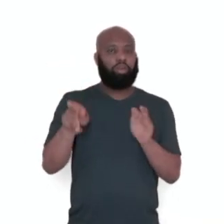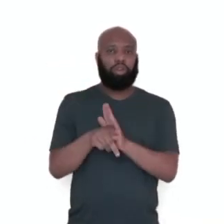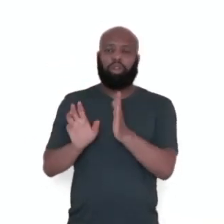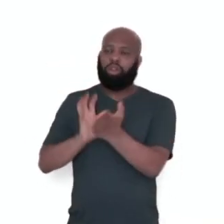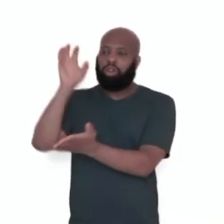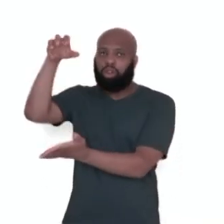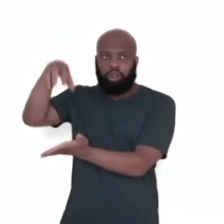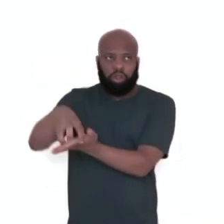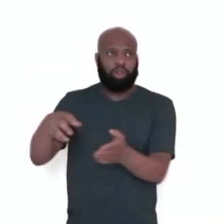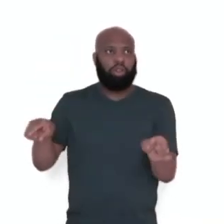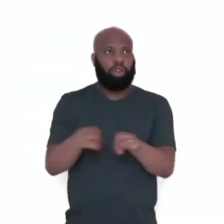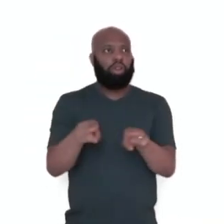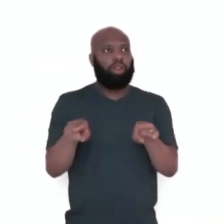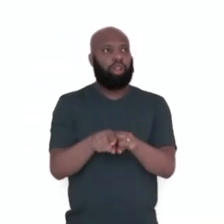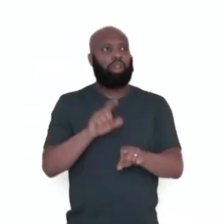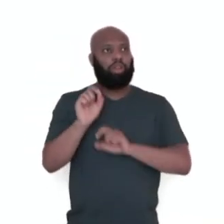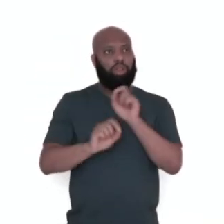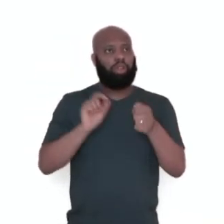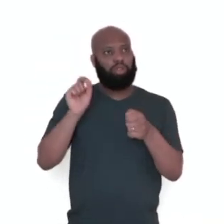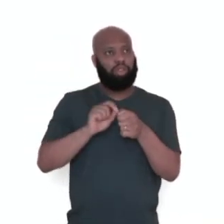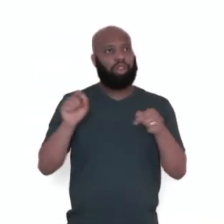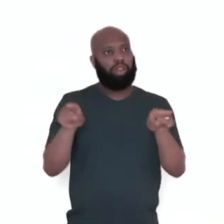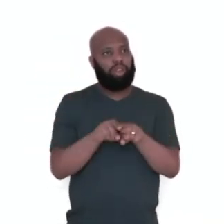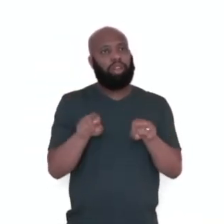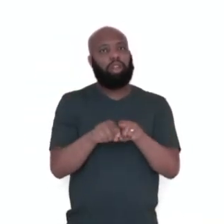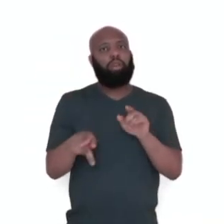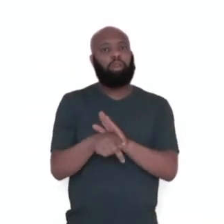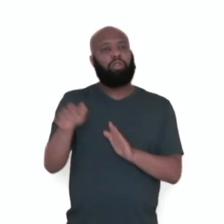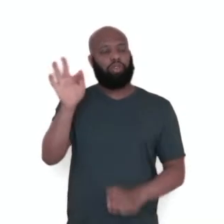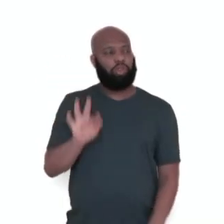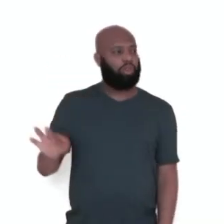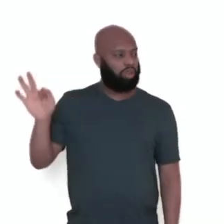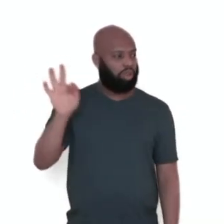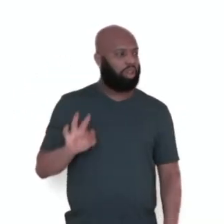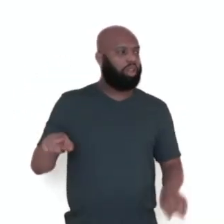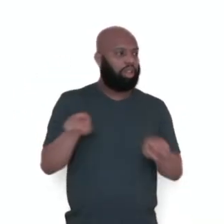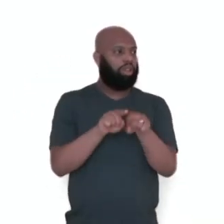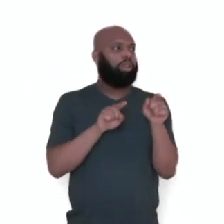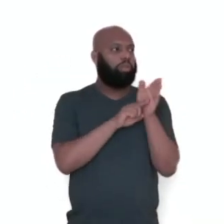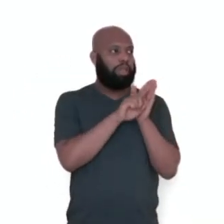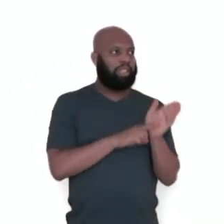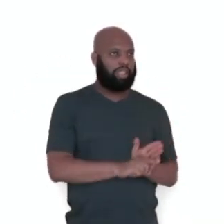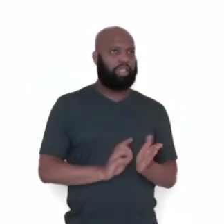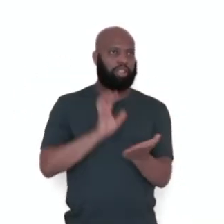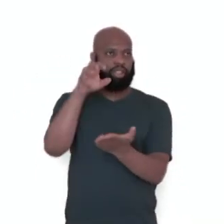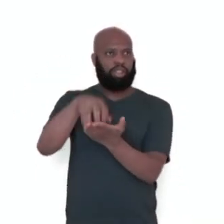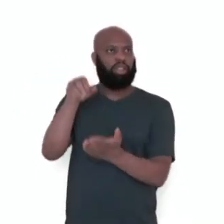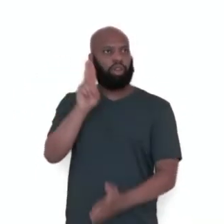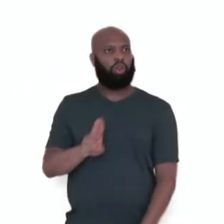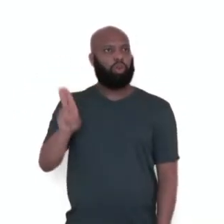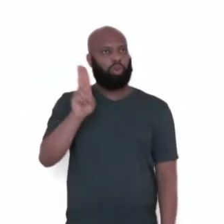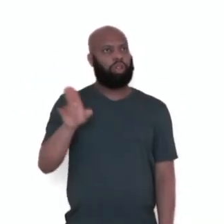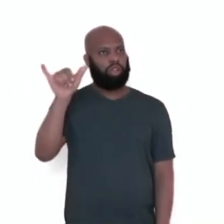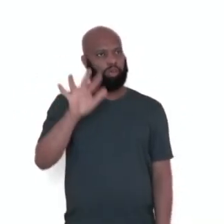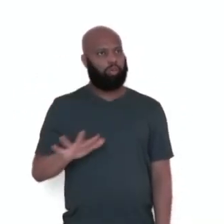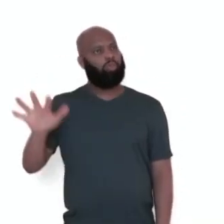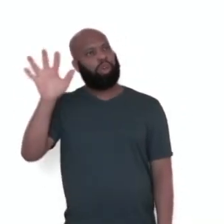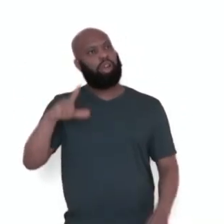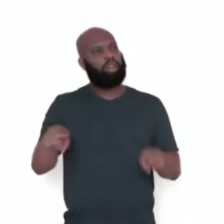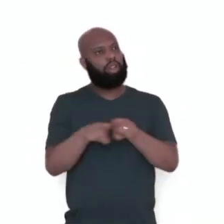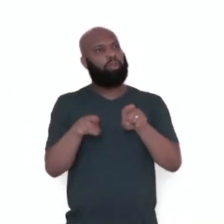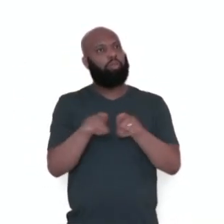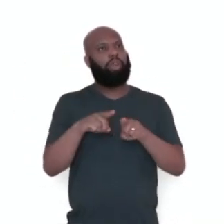governamentais, às vezes são realizadas por universidades, institutos de pesquisas, né? Se utilizam de imagens, ícones,